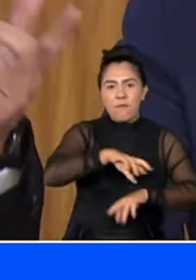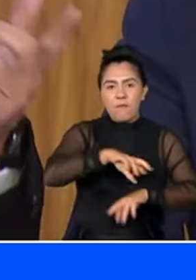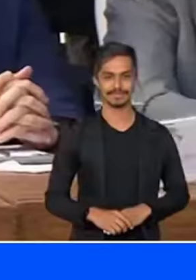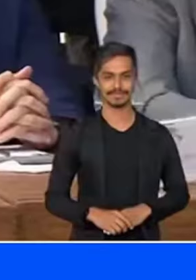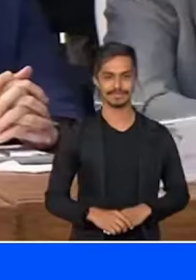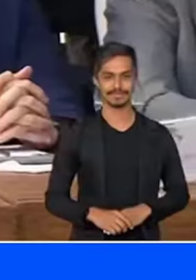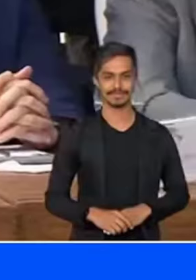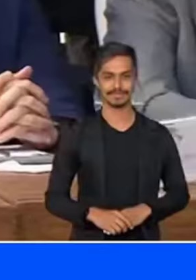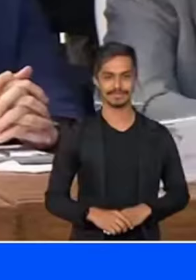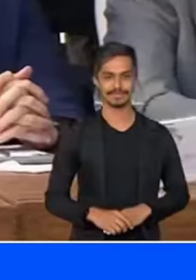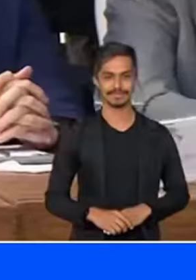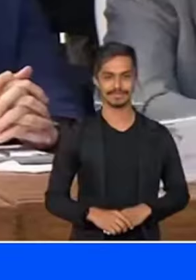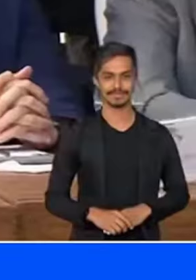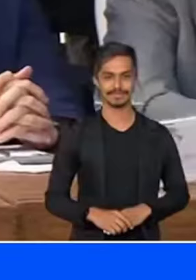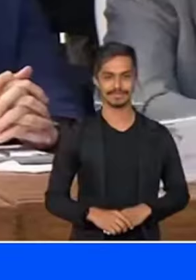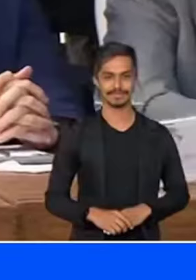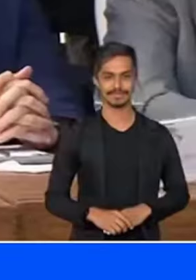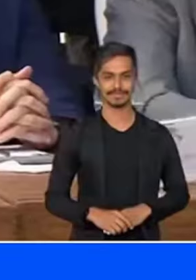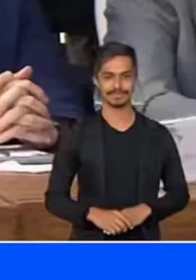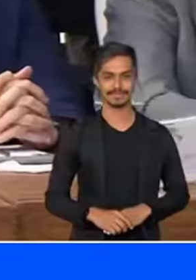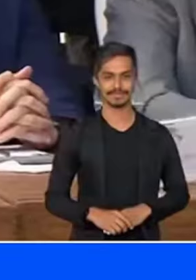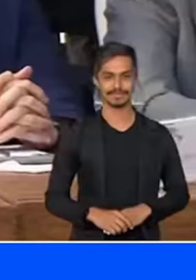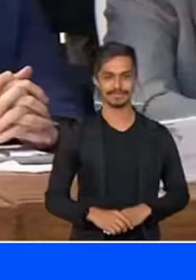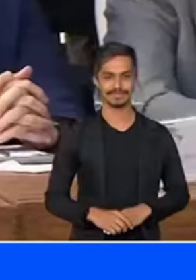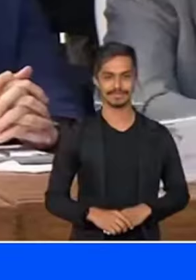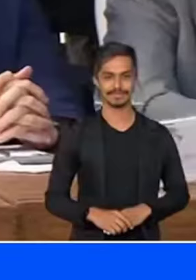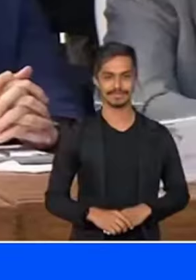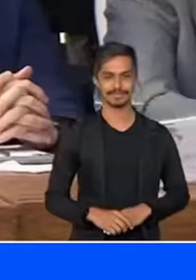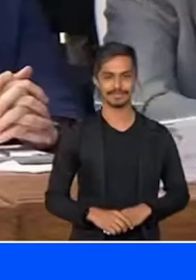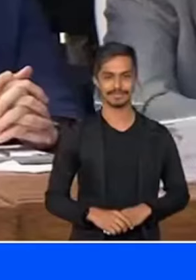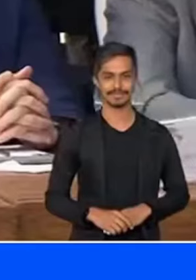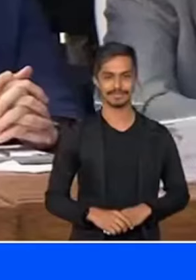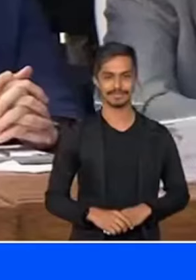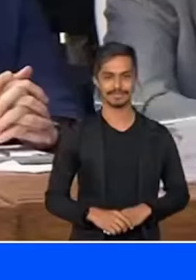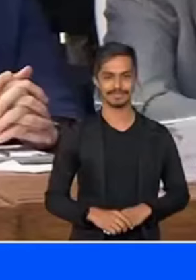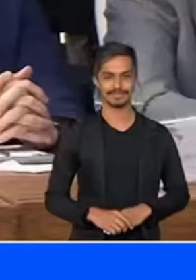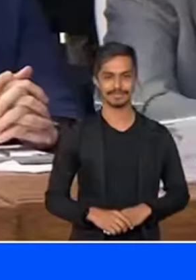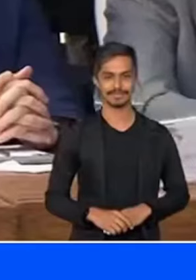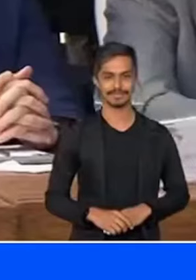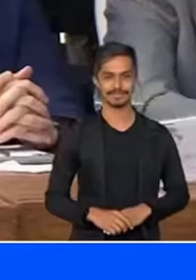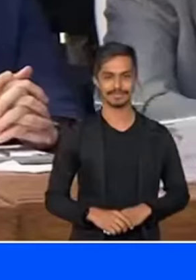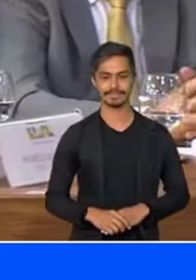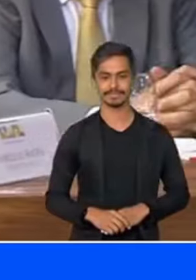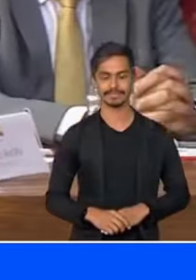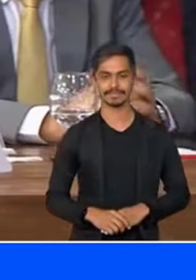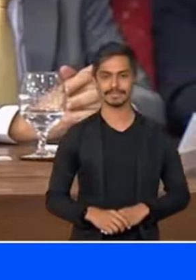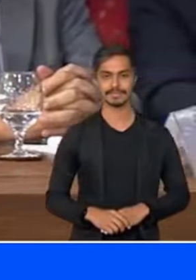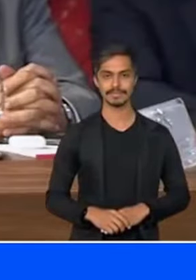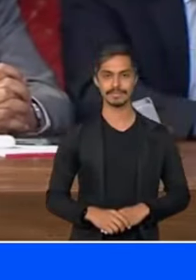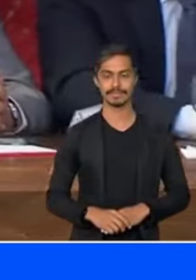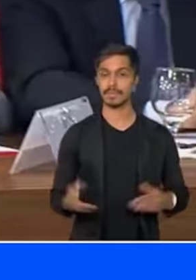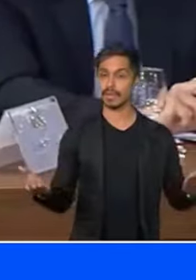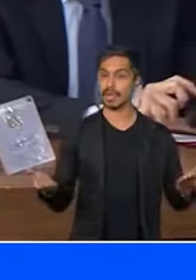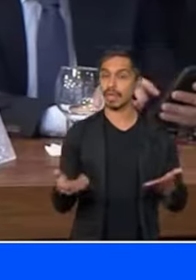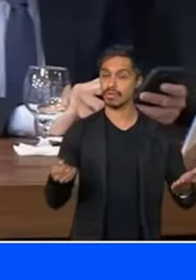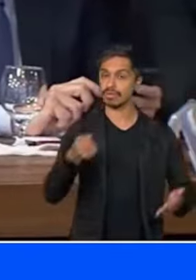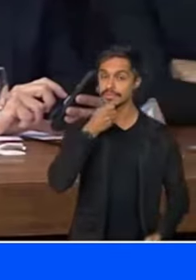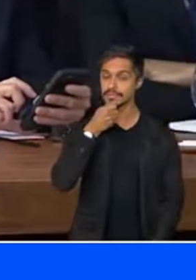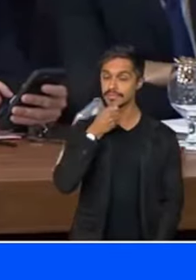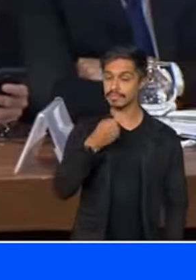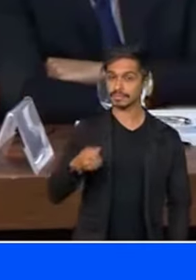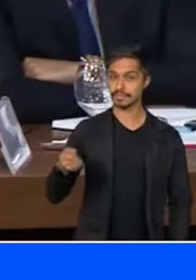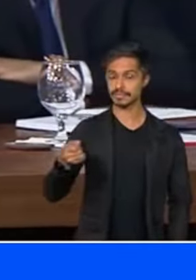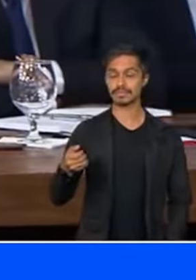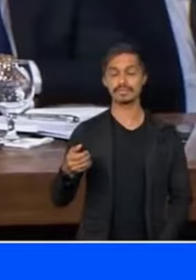cabeça Agora vamos ouvi-lo E a gente volta comentando Fará uso da palavra